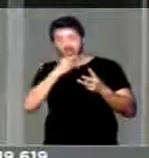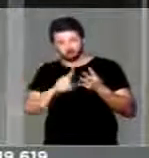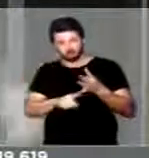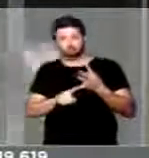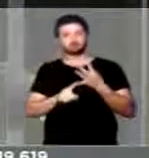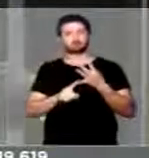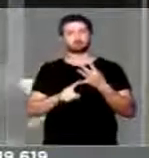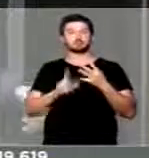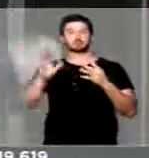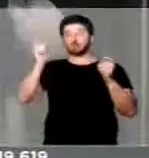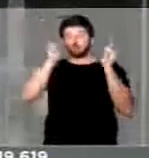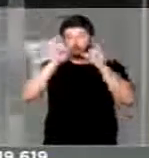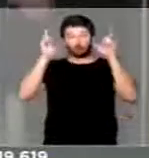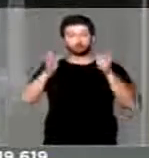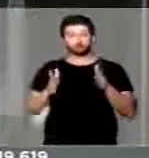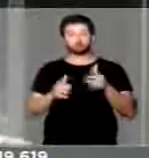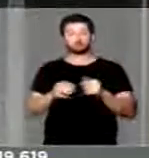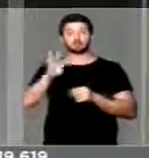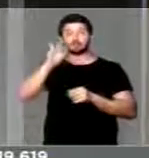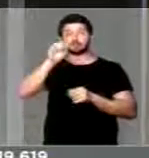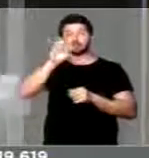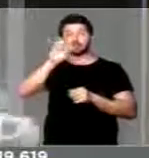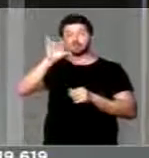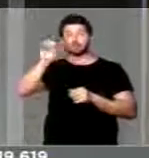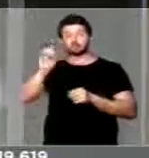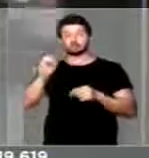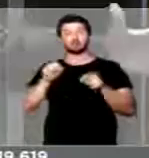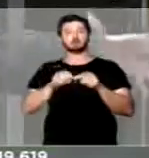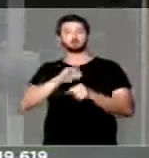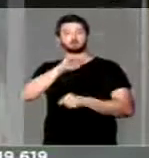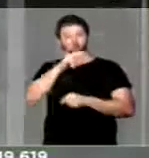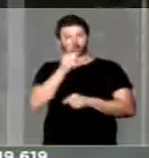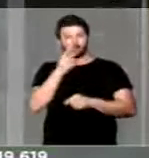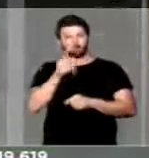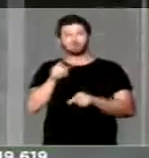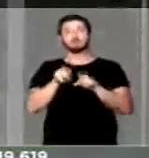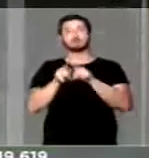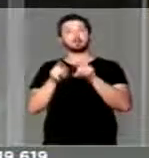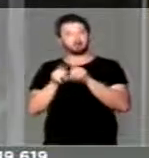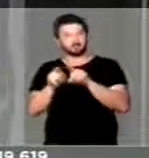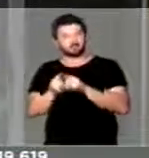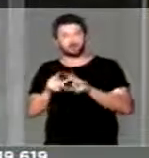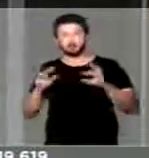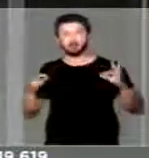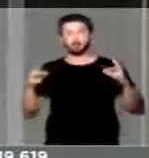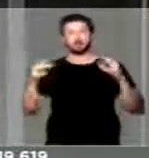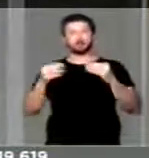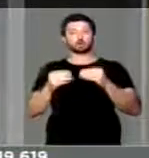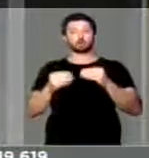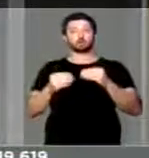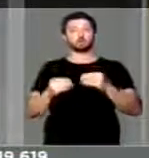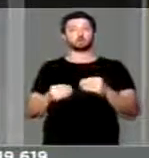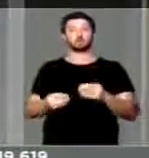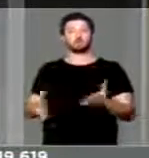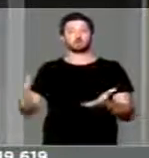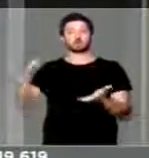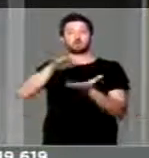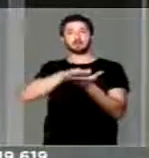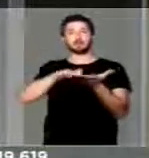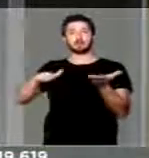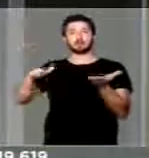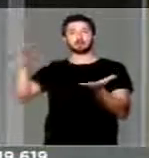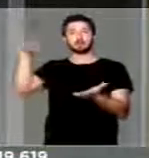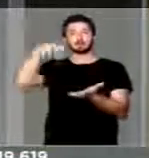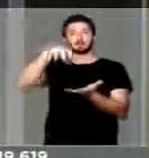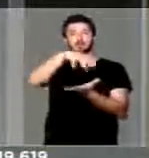Caiu a ficha, Taço, também caiu E Jucá diz, também Todo mundo na bandeja Pra